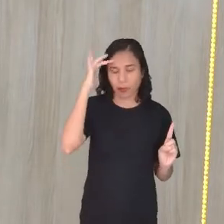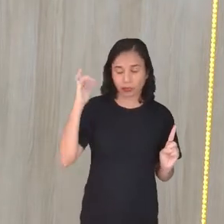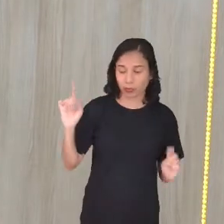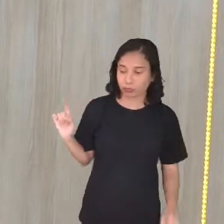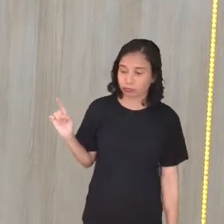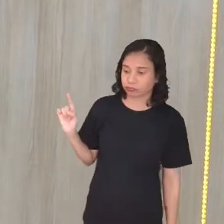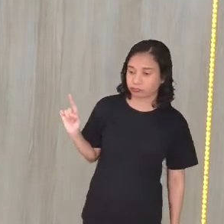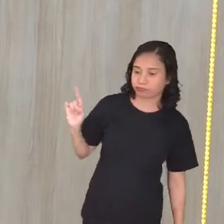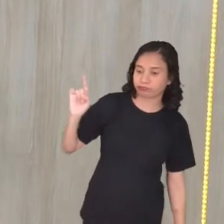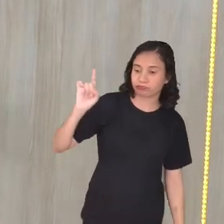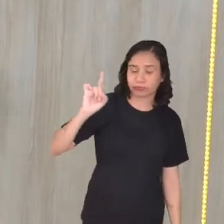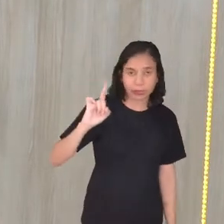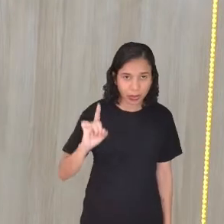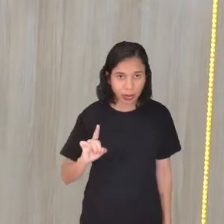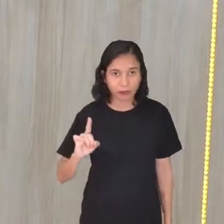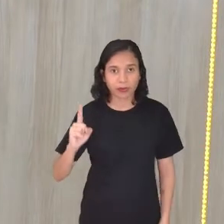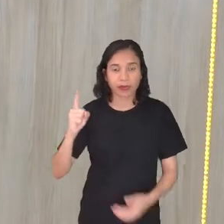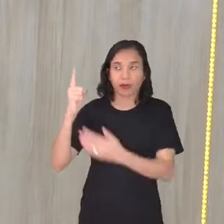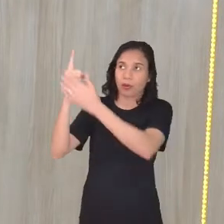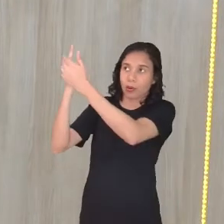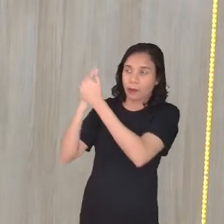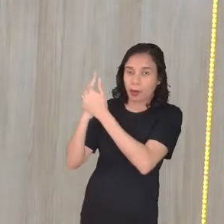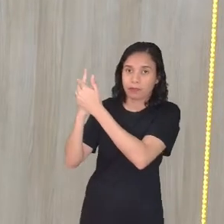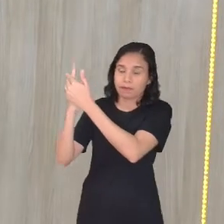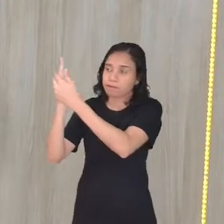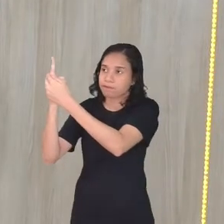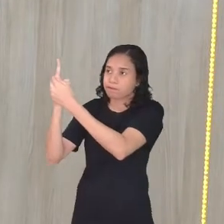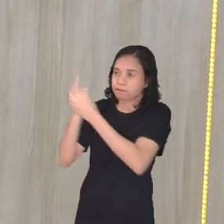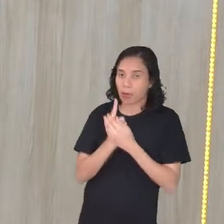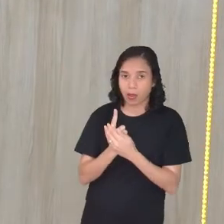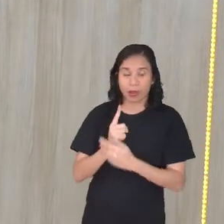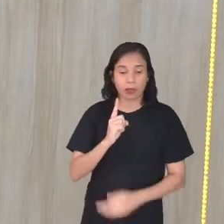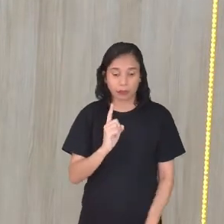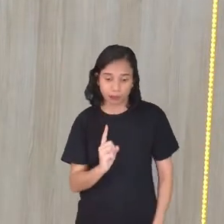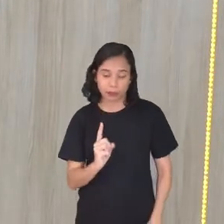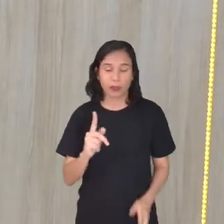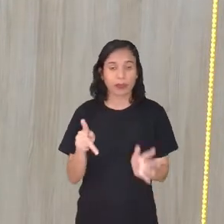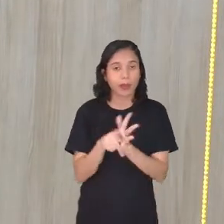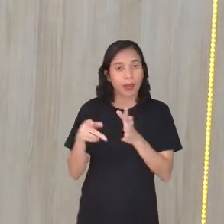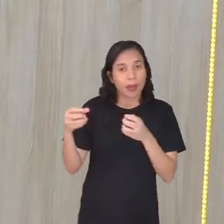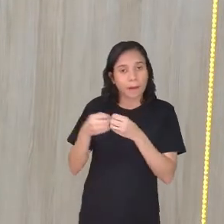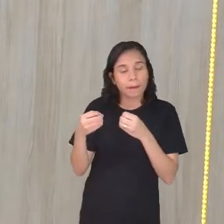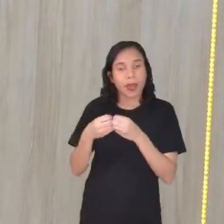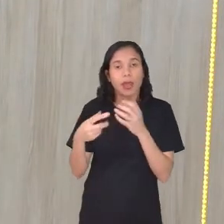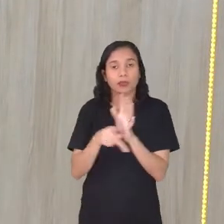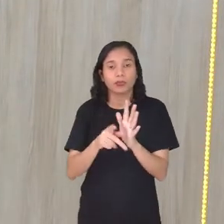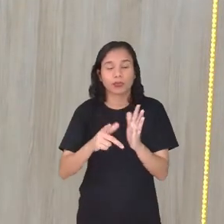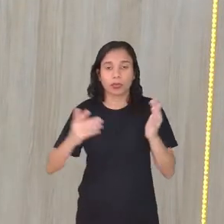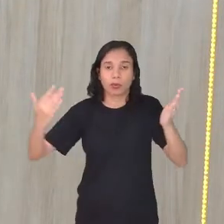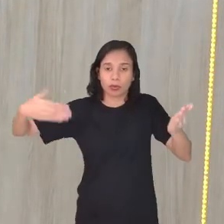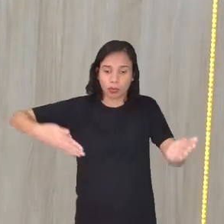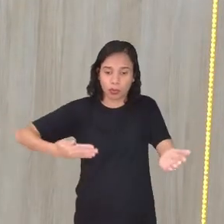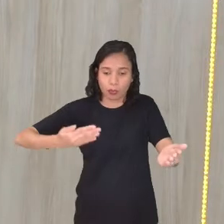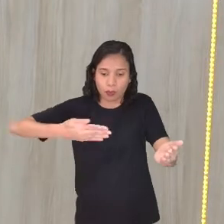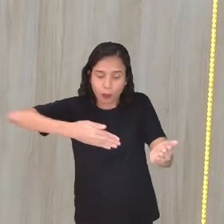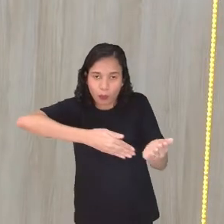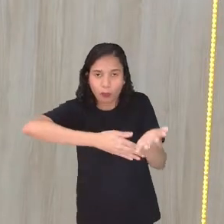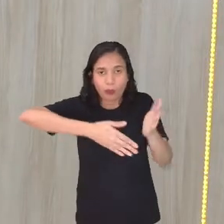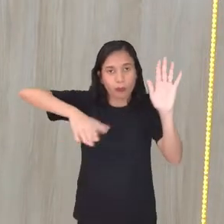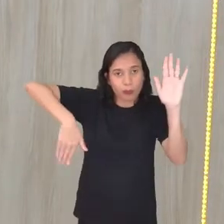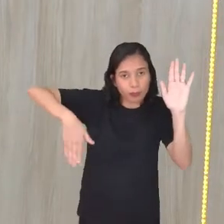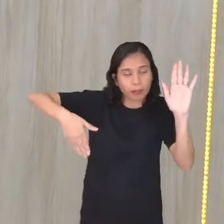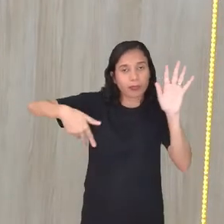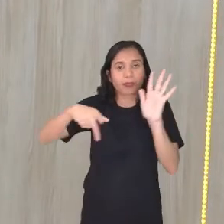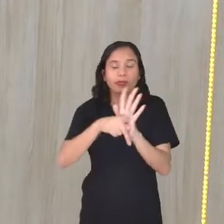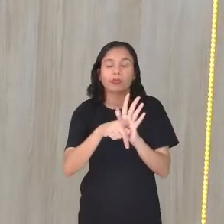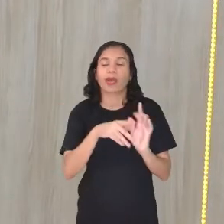chegavam, né? Por estar, relembrando aqui, né? Que ficavam nas proximidades, perto do Porto do Recife. E aí, ficavam